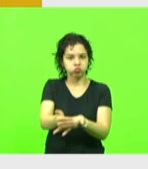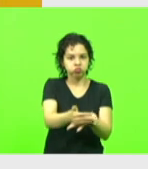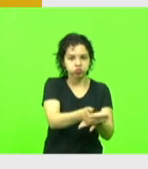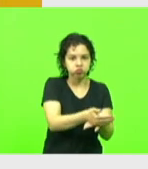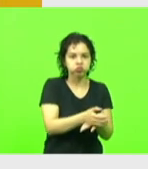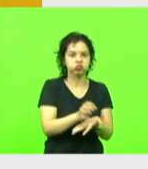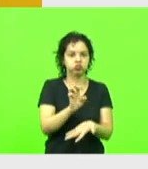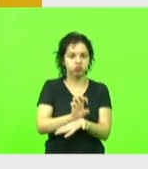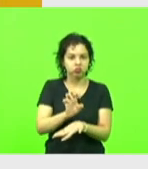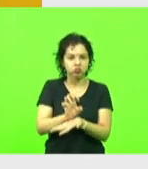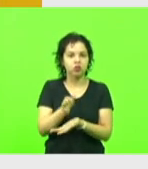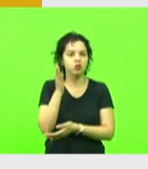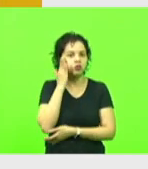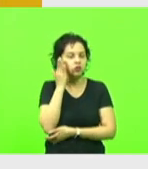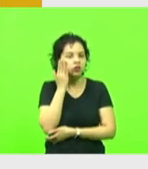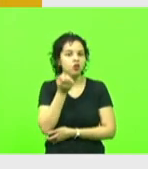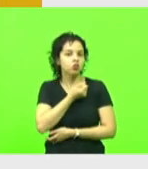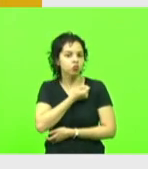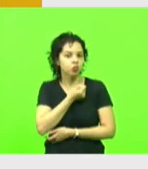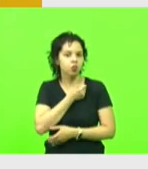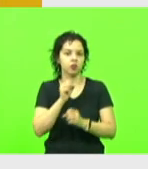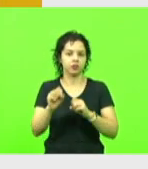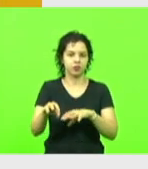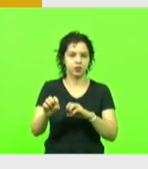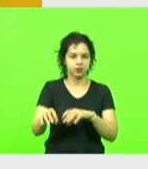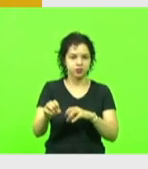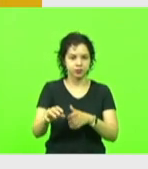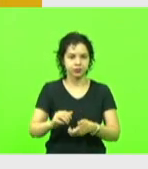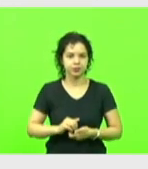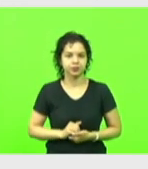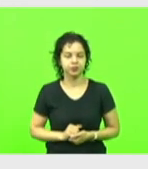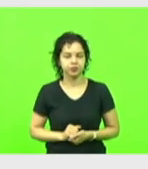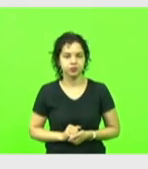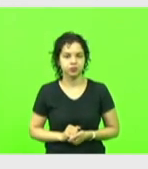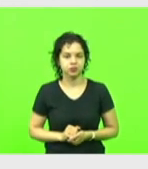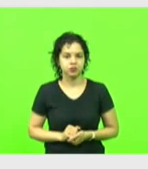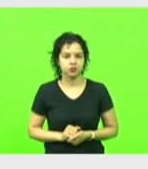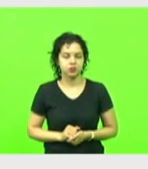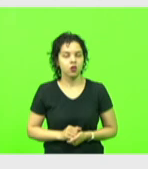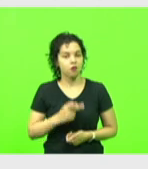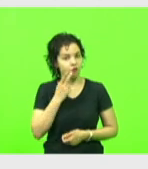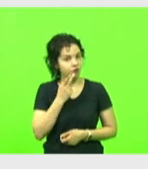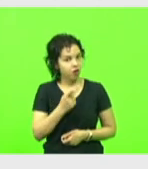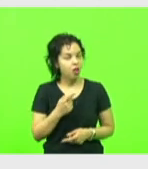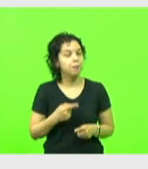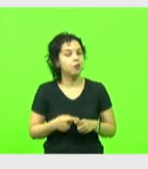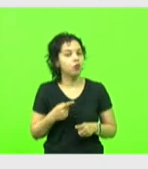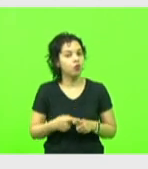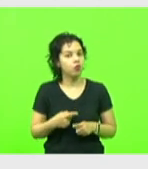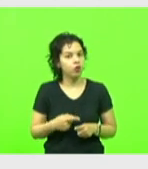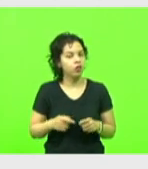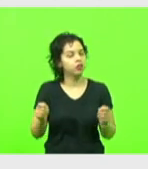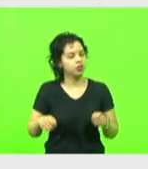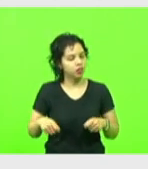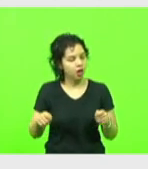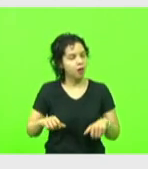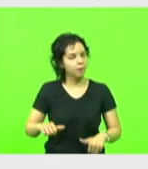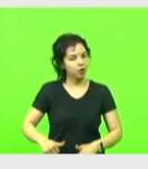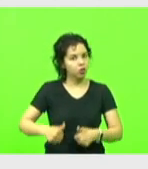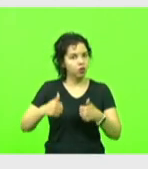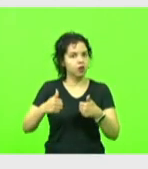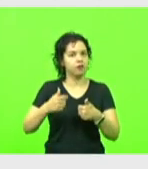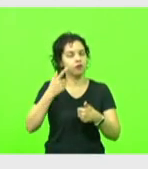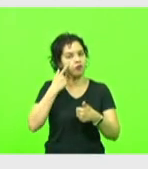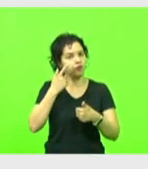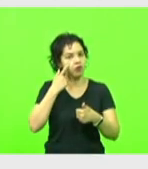e tenho ciência dos números da educação. Pode passar. E vou dizer por que dá para melhorar. Está aqui a tabela que eu